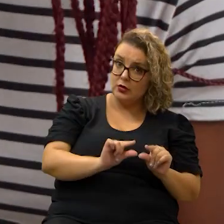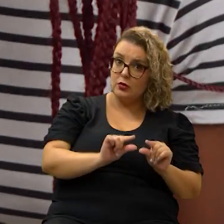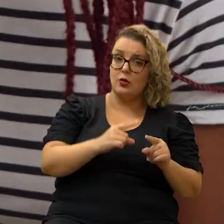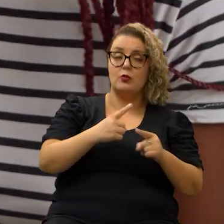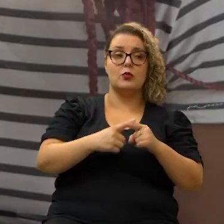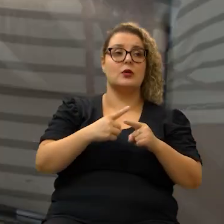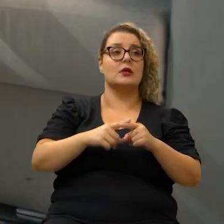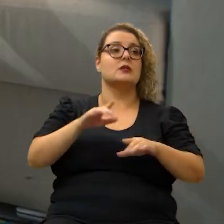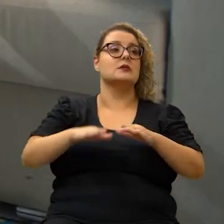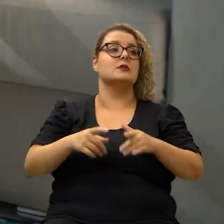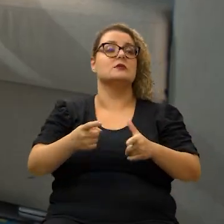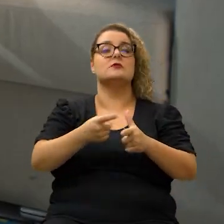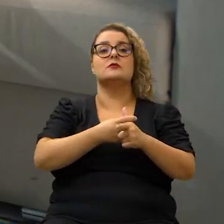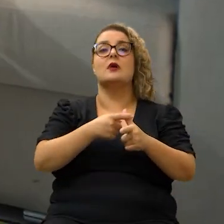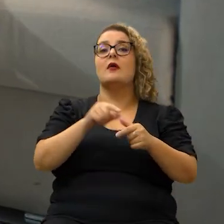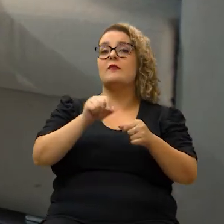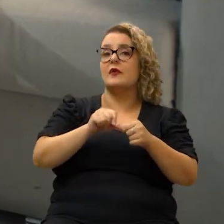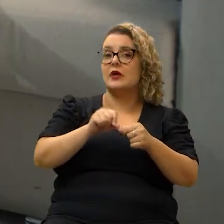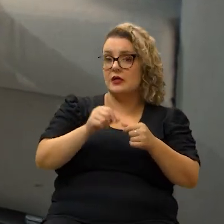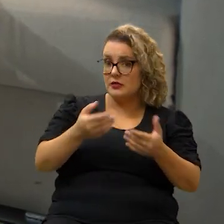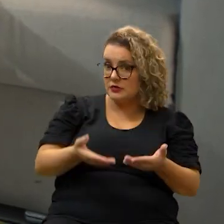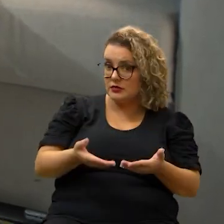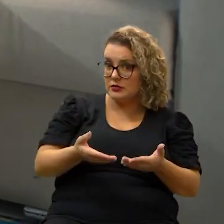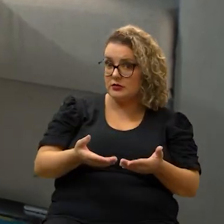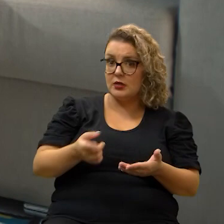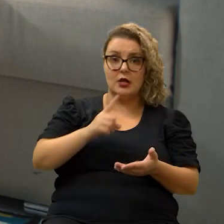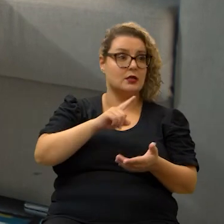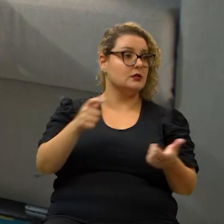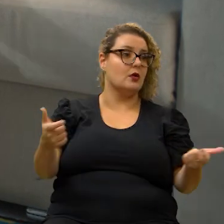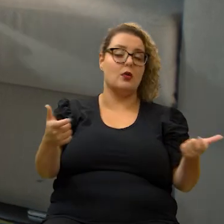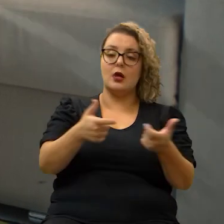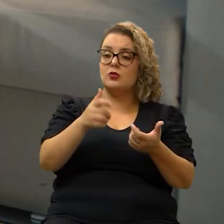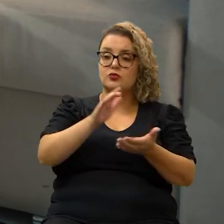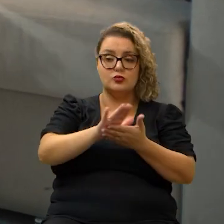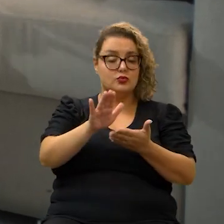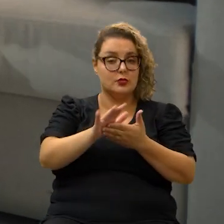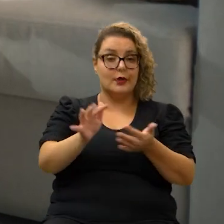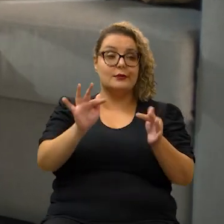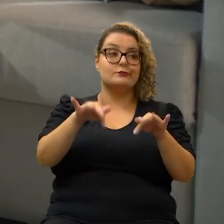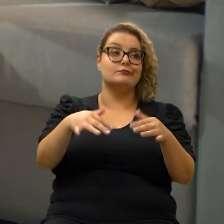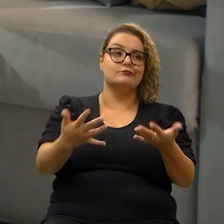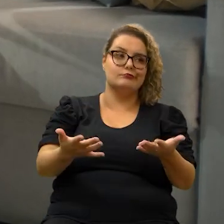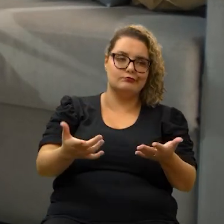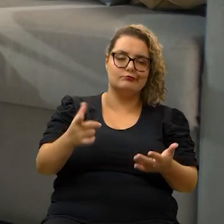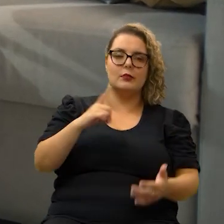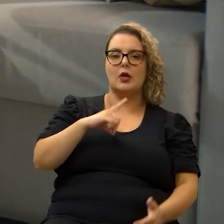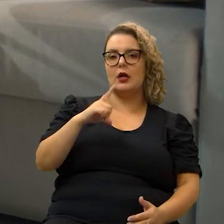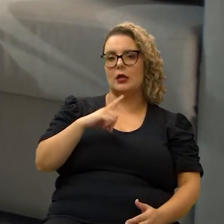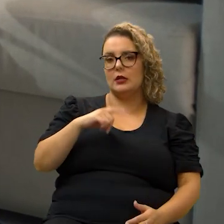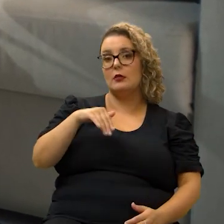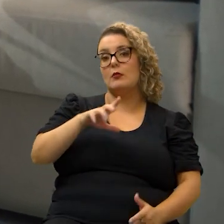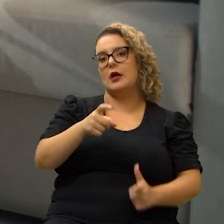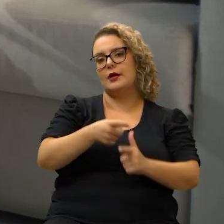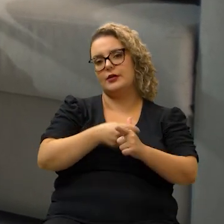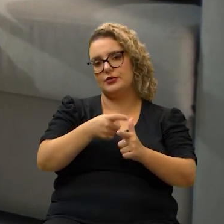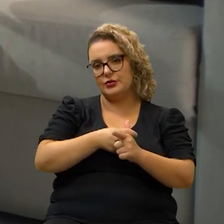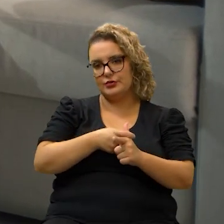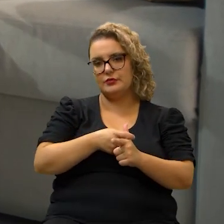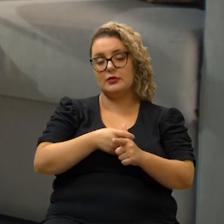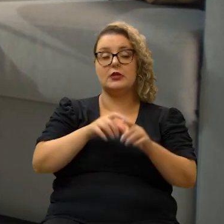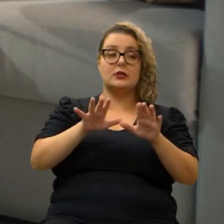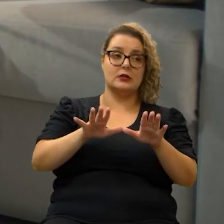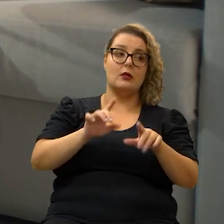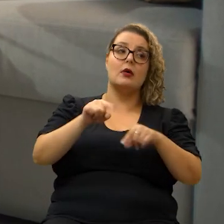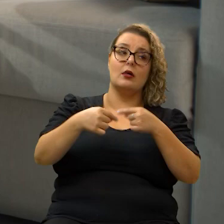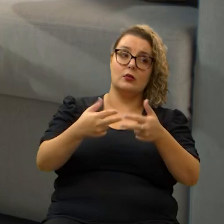porque as a pessoa faz a dívida e não reduz o consumo e no final das contas você vai ficar mais endividado